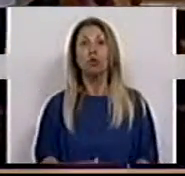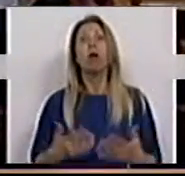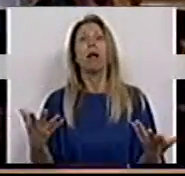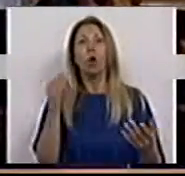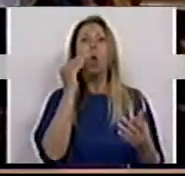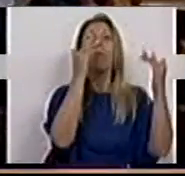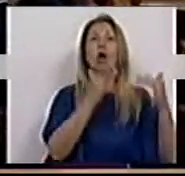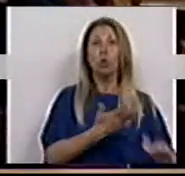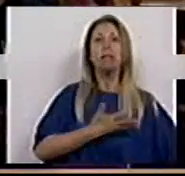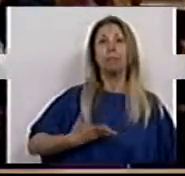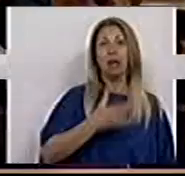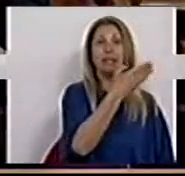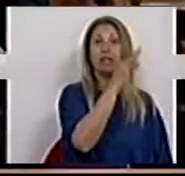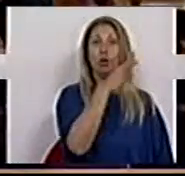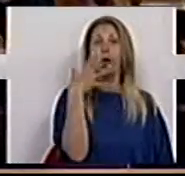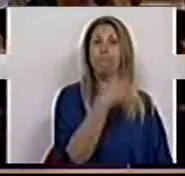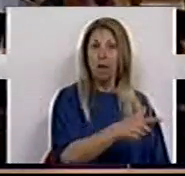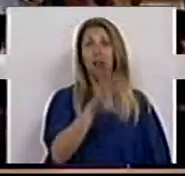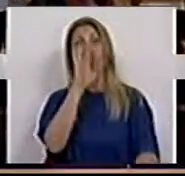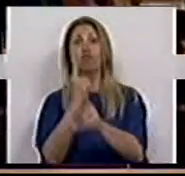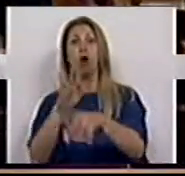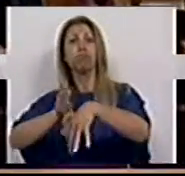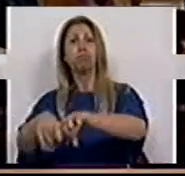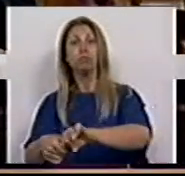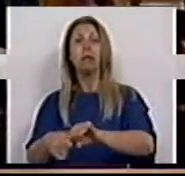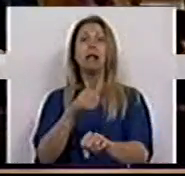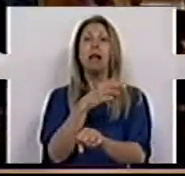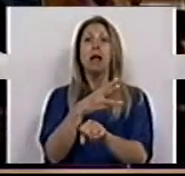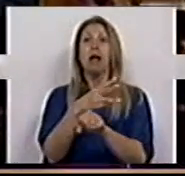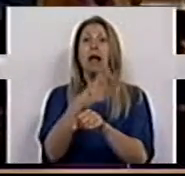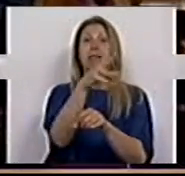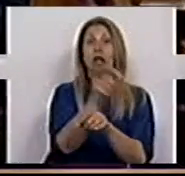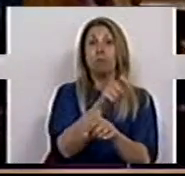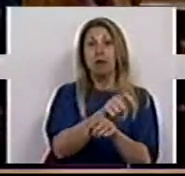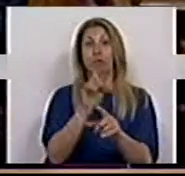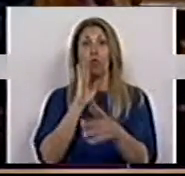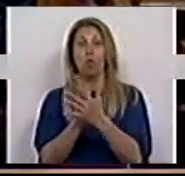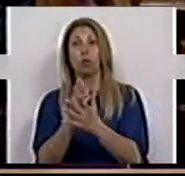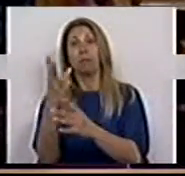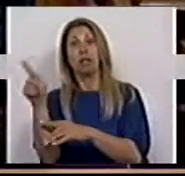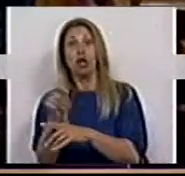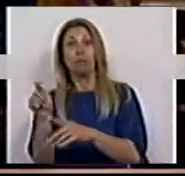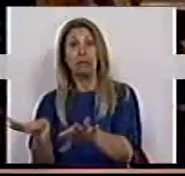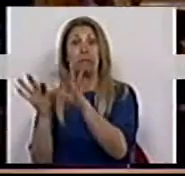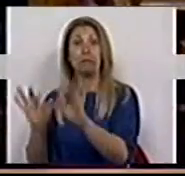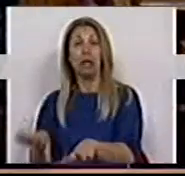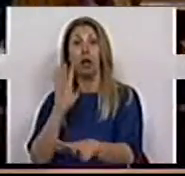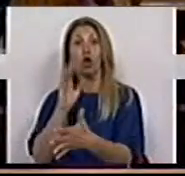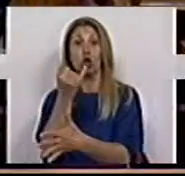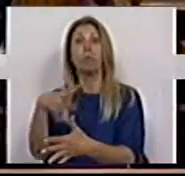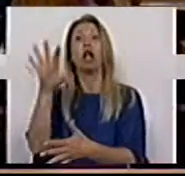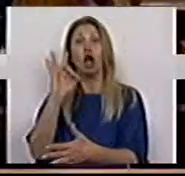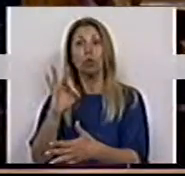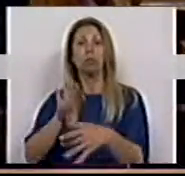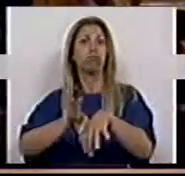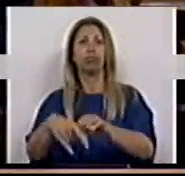74 mil, destruindo ao mesmo tempo, entre aquele trimestre e o trimestre homólogo de 2014, 244 mil empregos? É